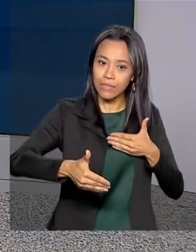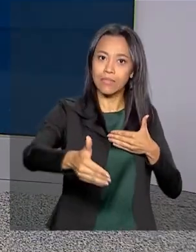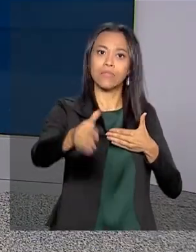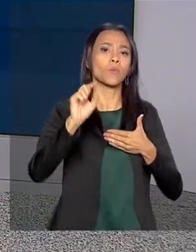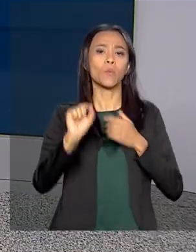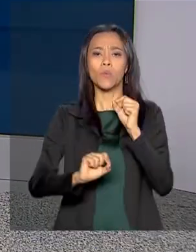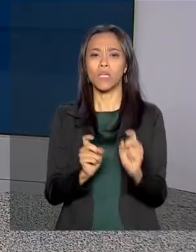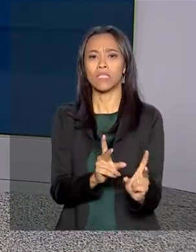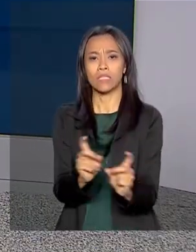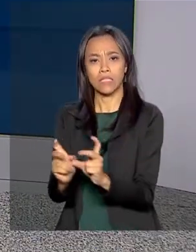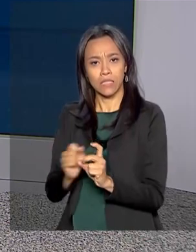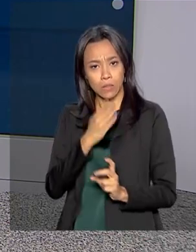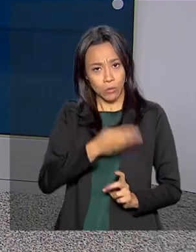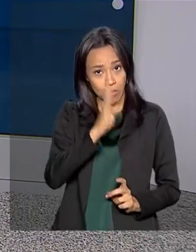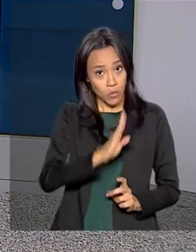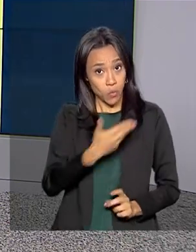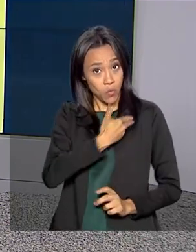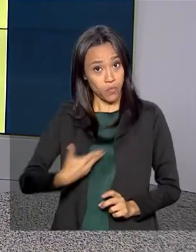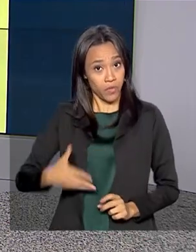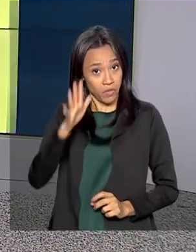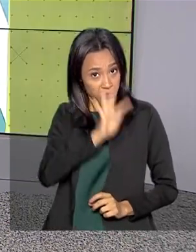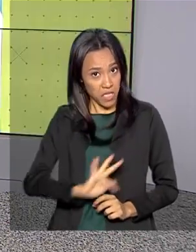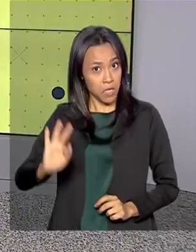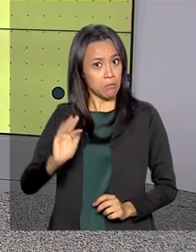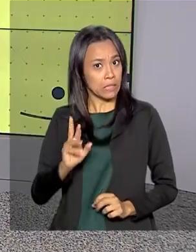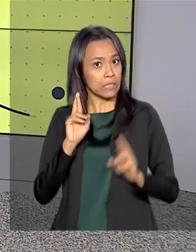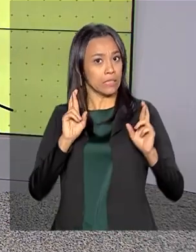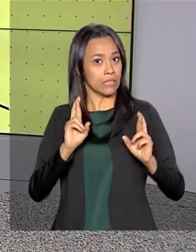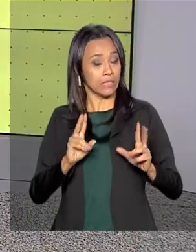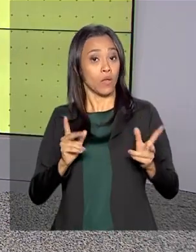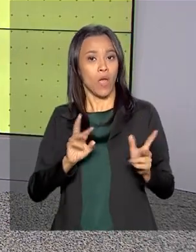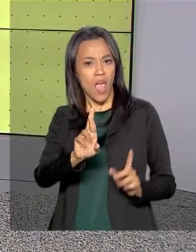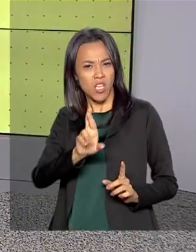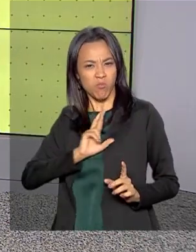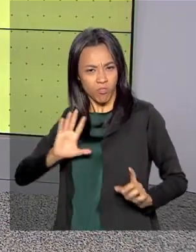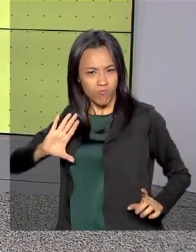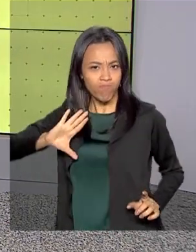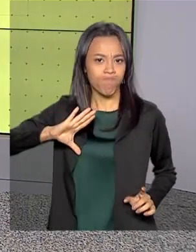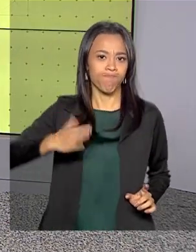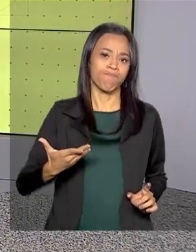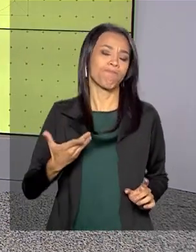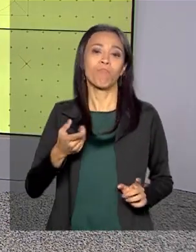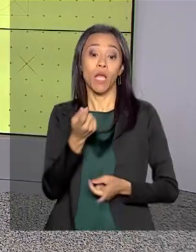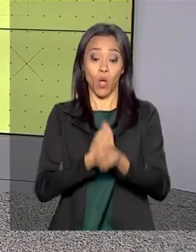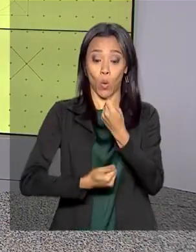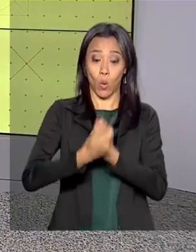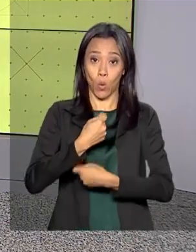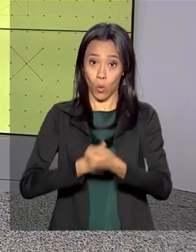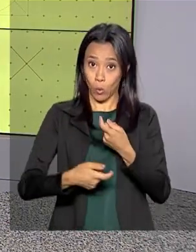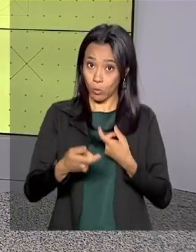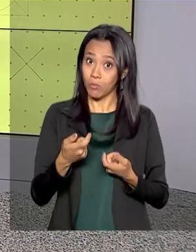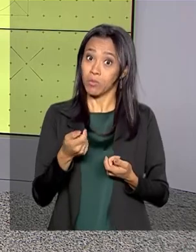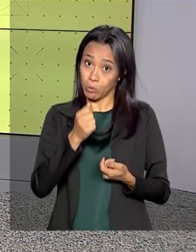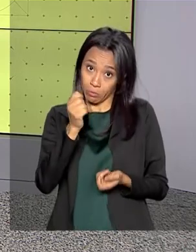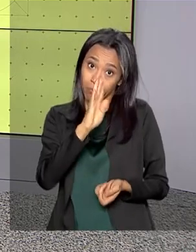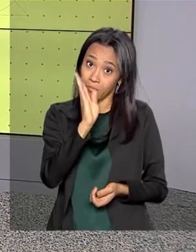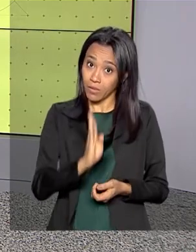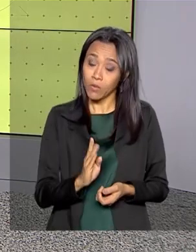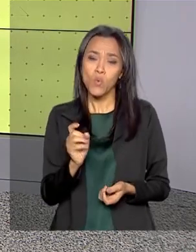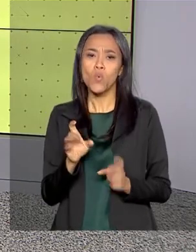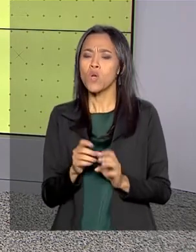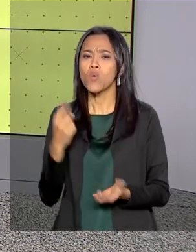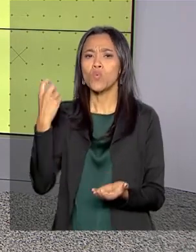Brasil. O governo federal espera resultados ousados para a economia do país nos próximos 15 anos com um novo acordo de livre